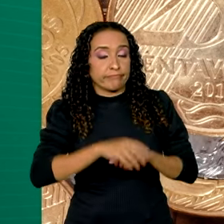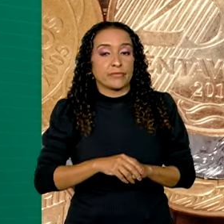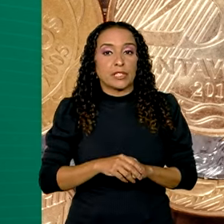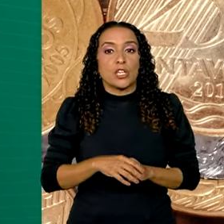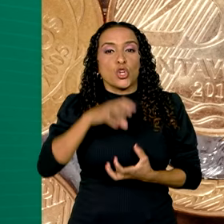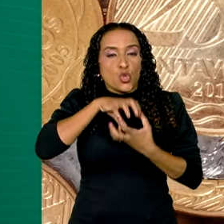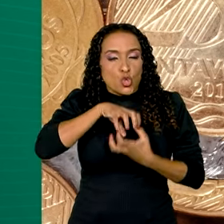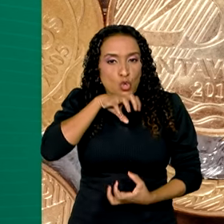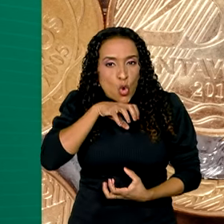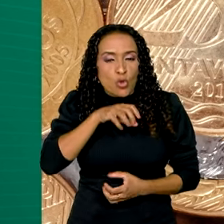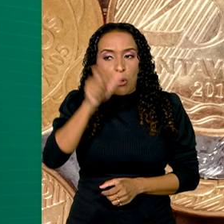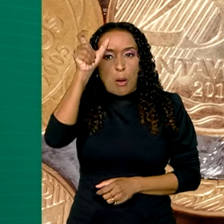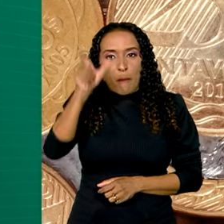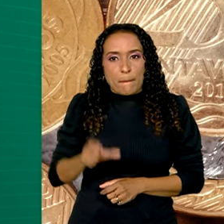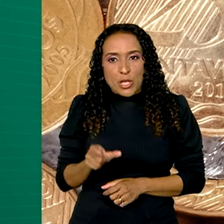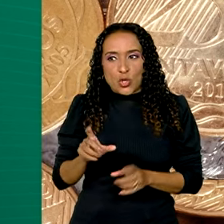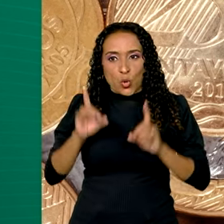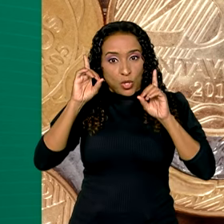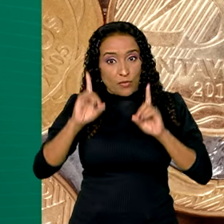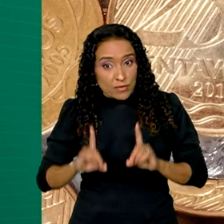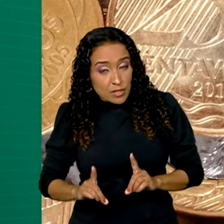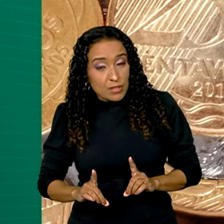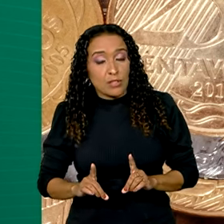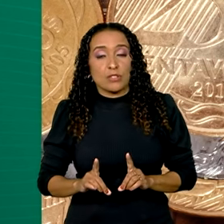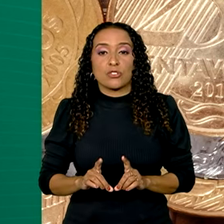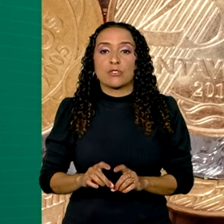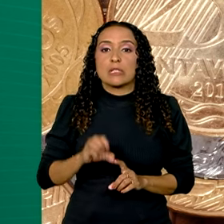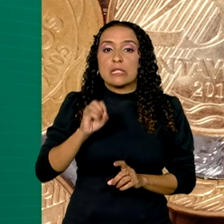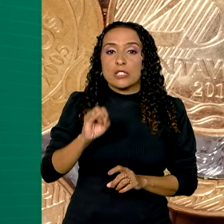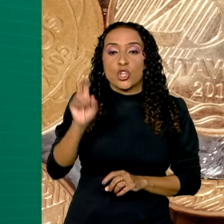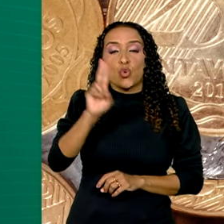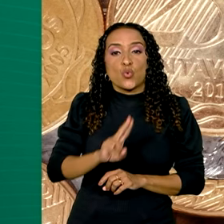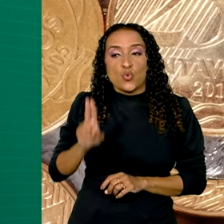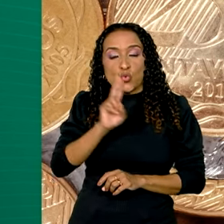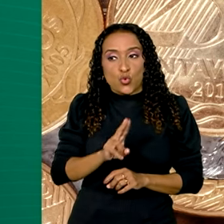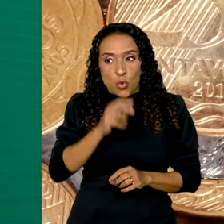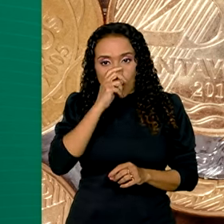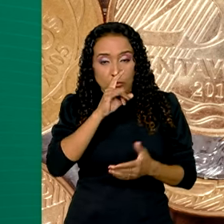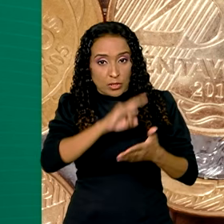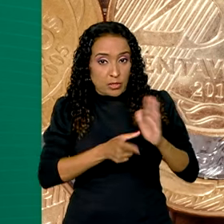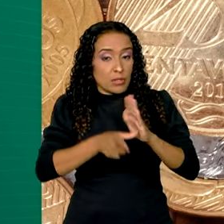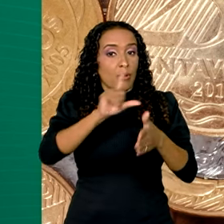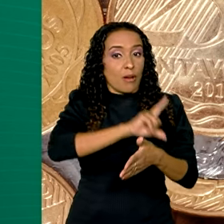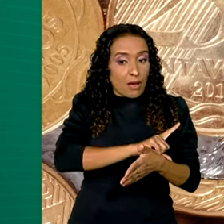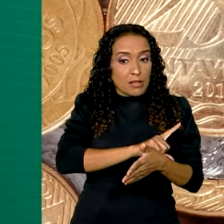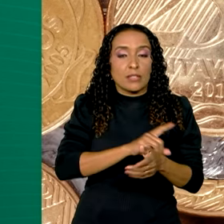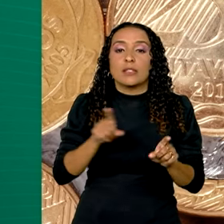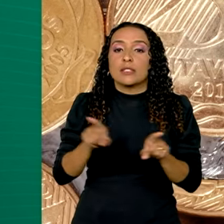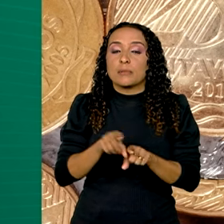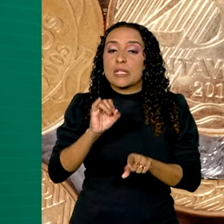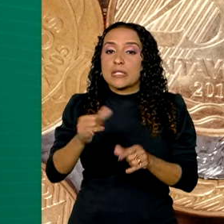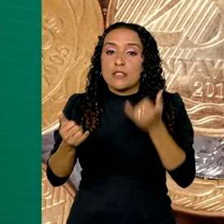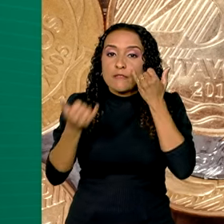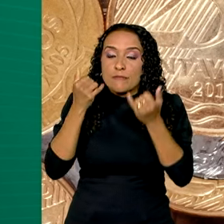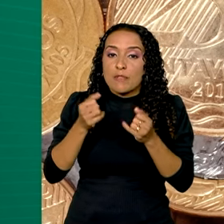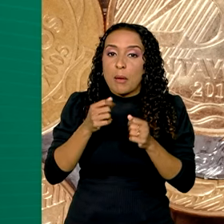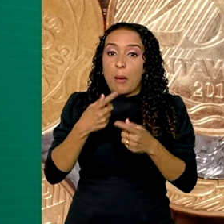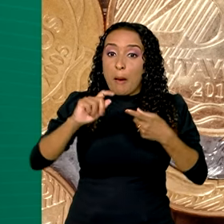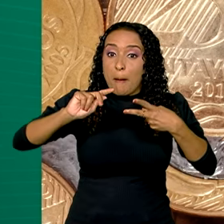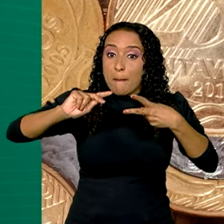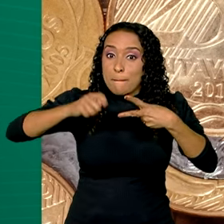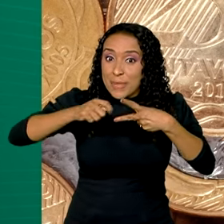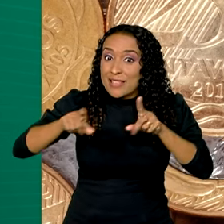Idosos, pessoas com deficiência, quem usou a declaração pré-preenchida e quem informou o PIX por